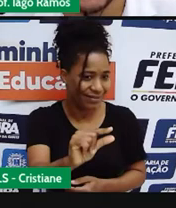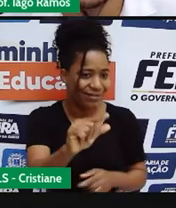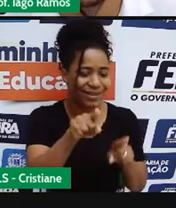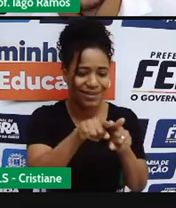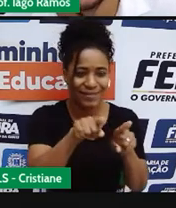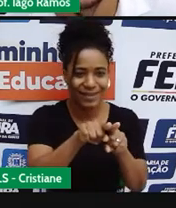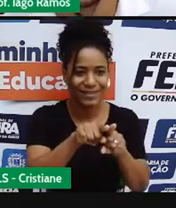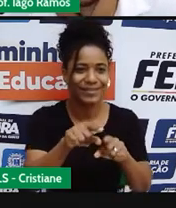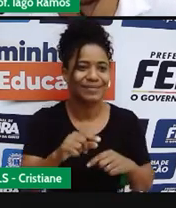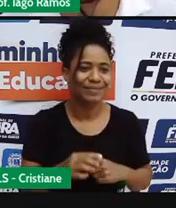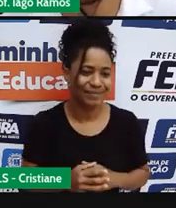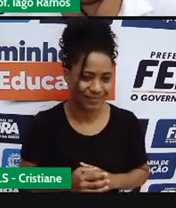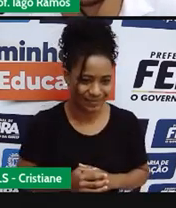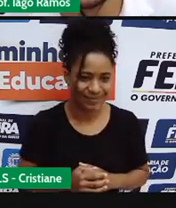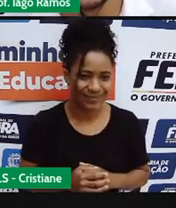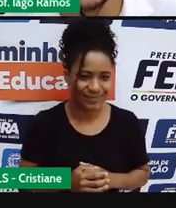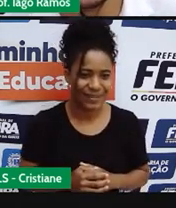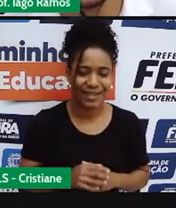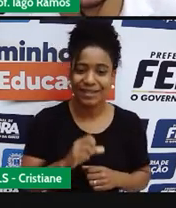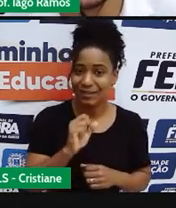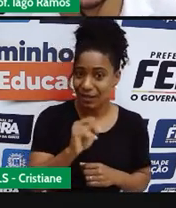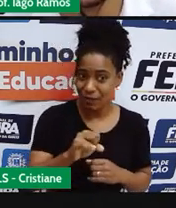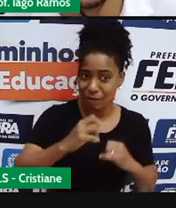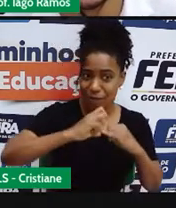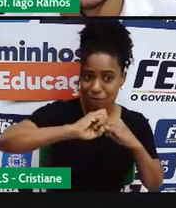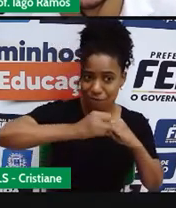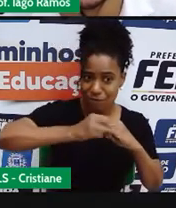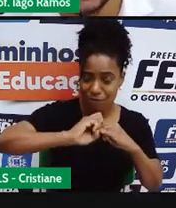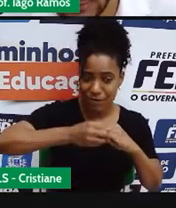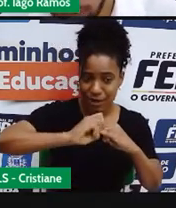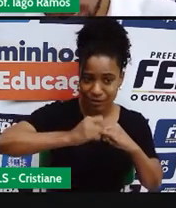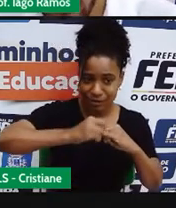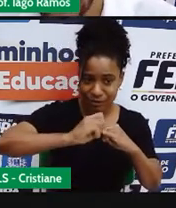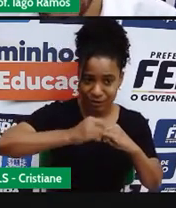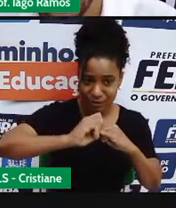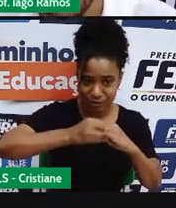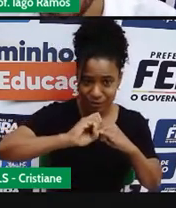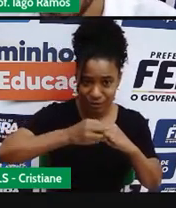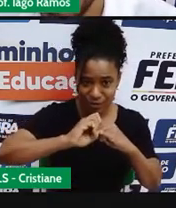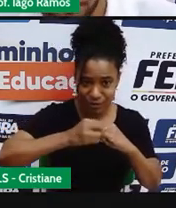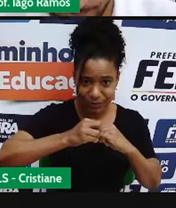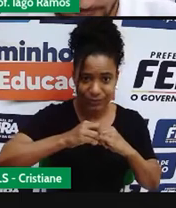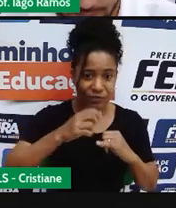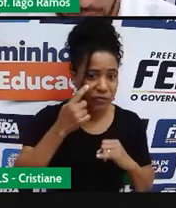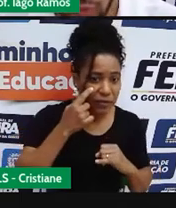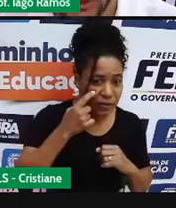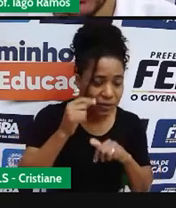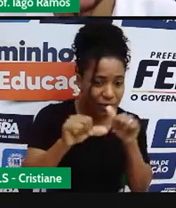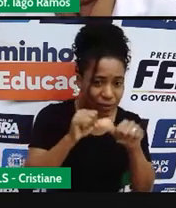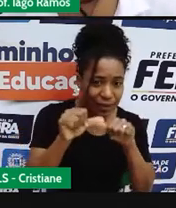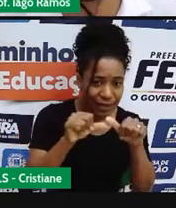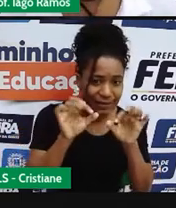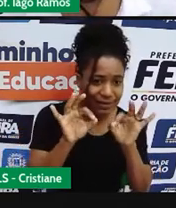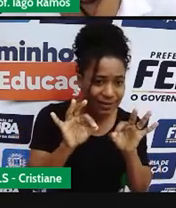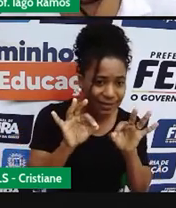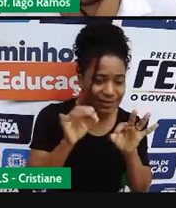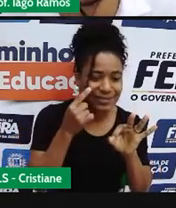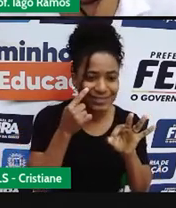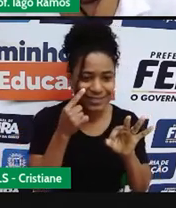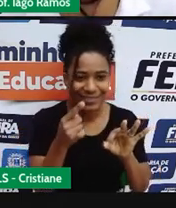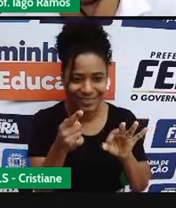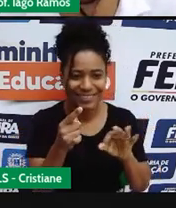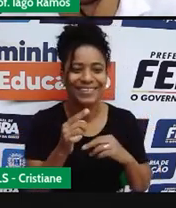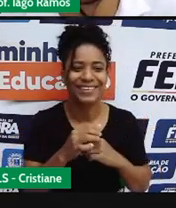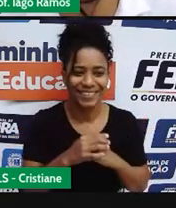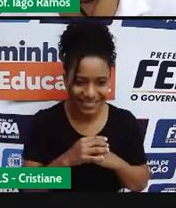Tá? Diminuindo a quantidade de feijão. Tem um errinho aqui. Prontinho. Corrigido.